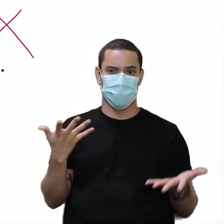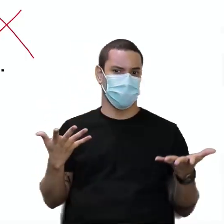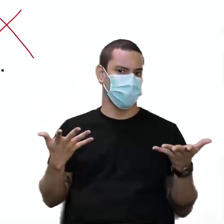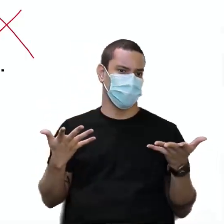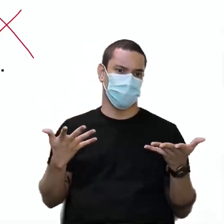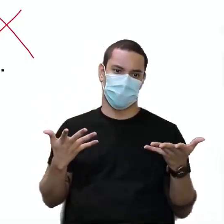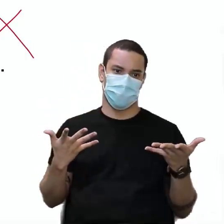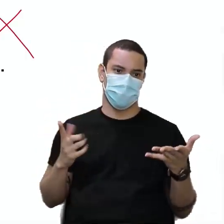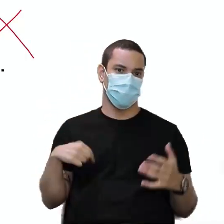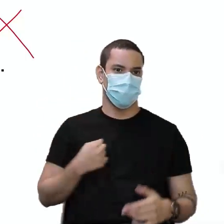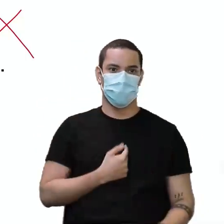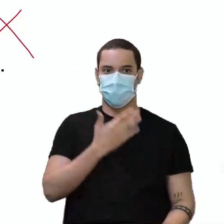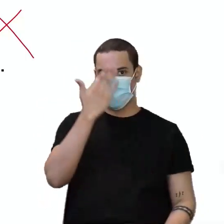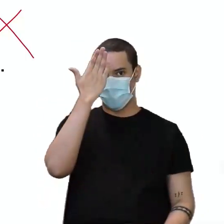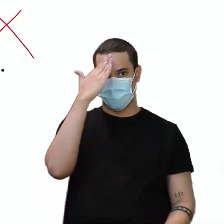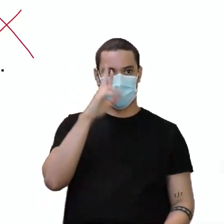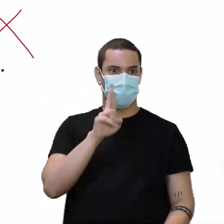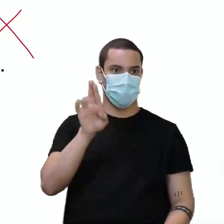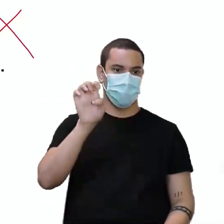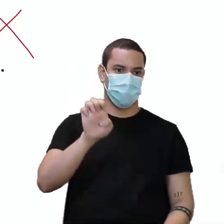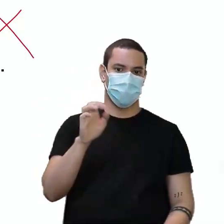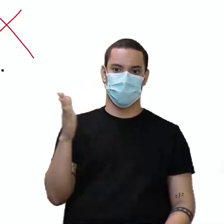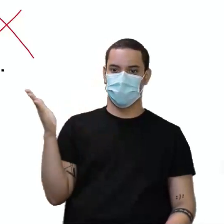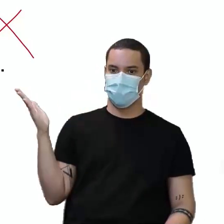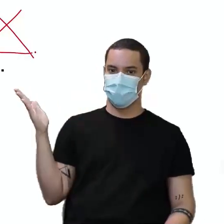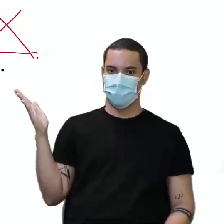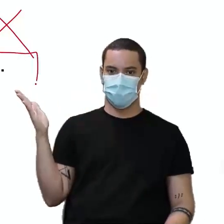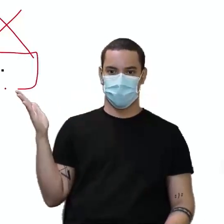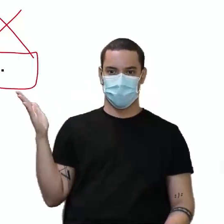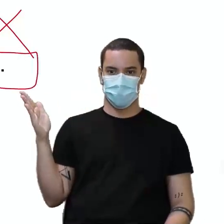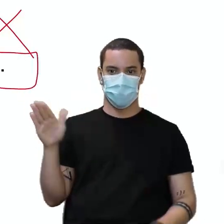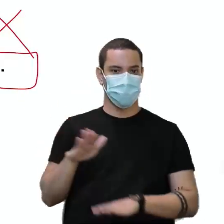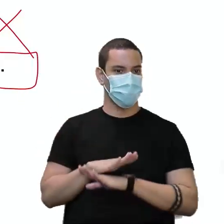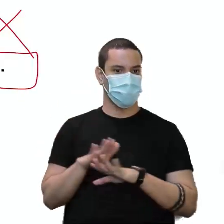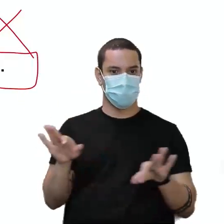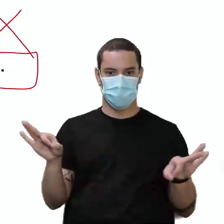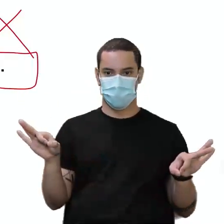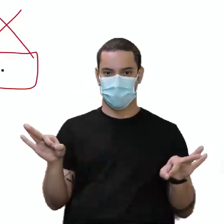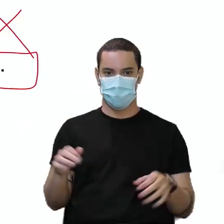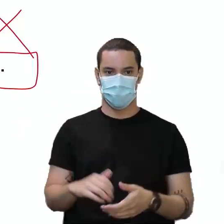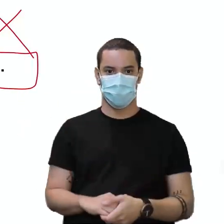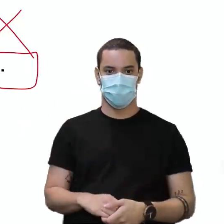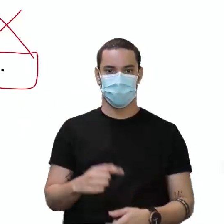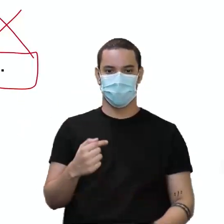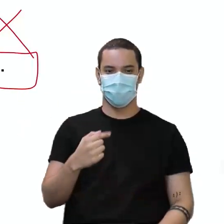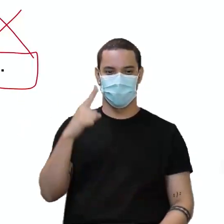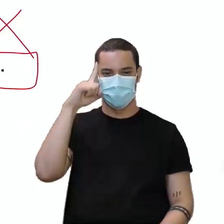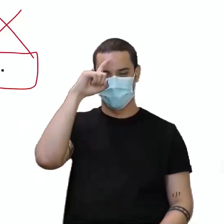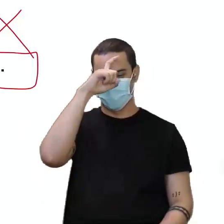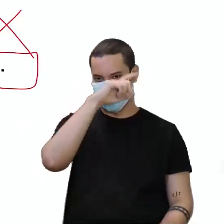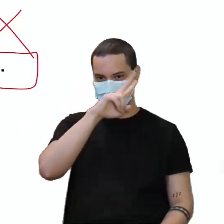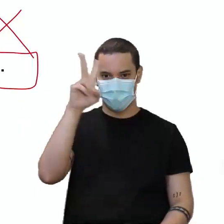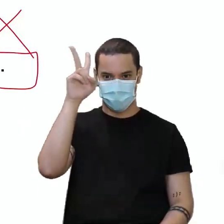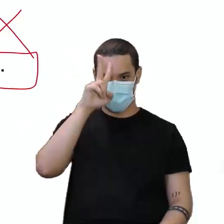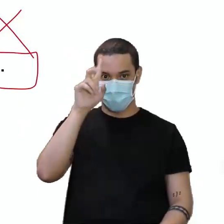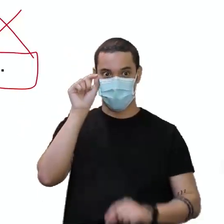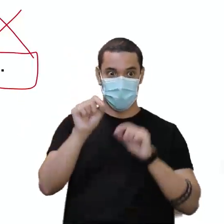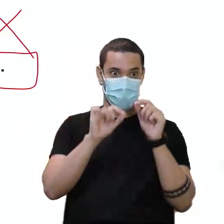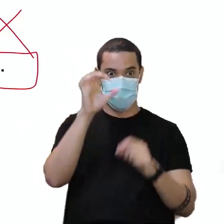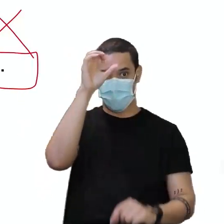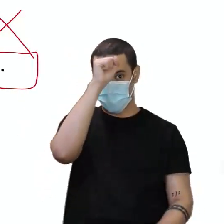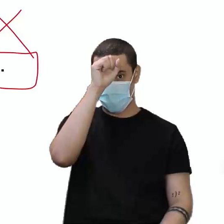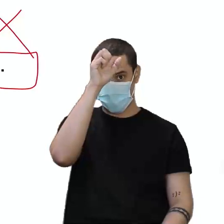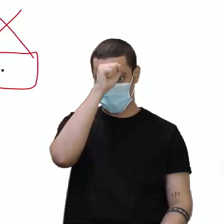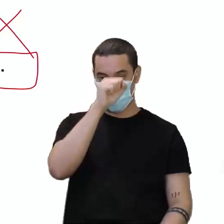todas essas e óbvio que a resposta é a letra L. Tinha dificuldade para lembrar? Eita, para lembrar o que